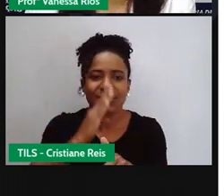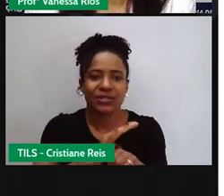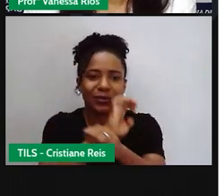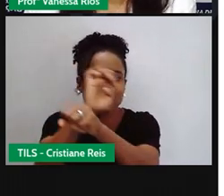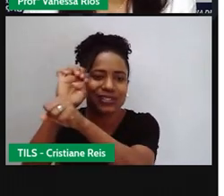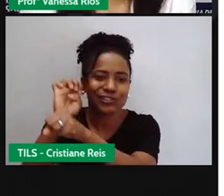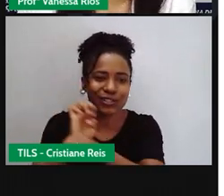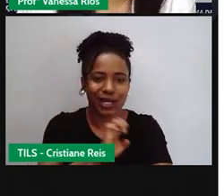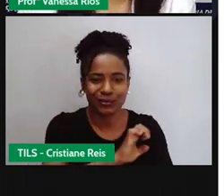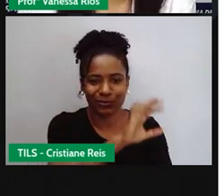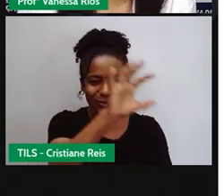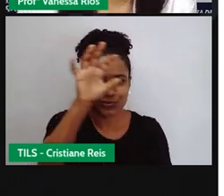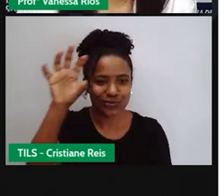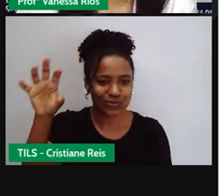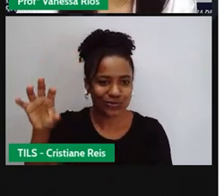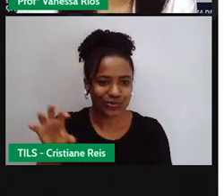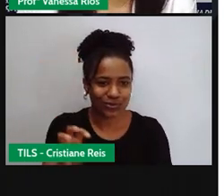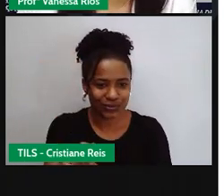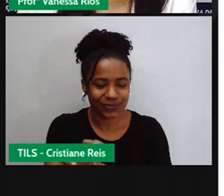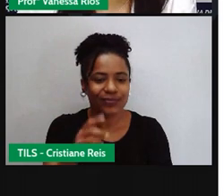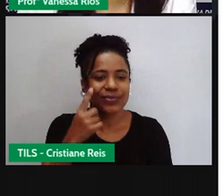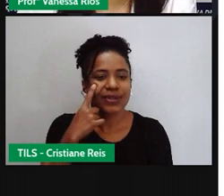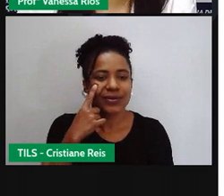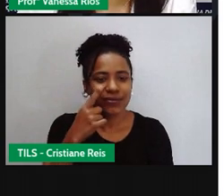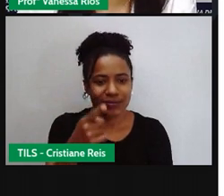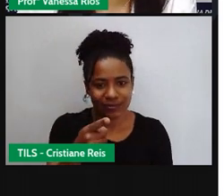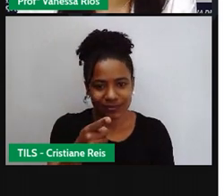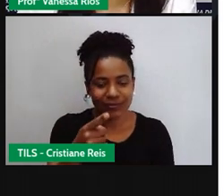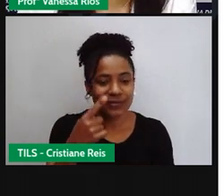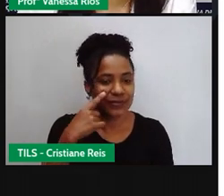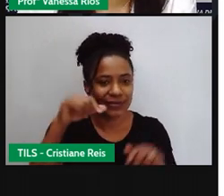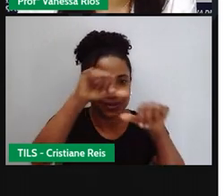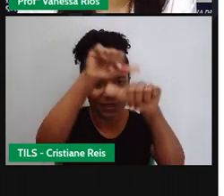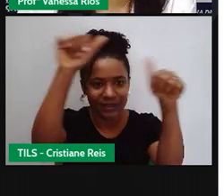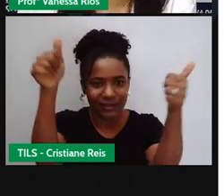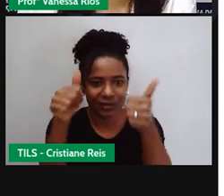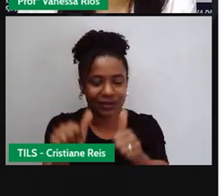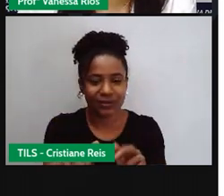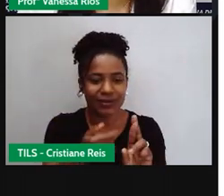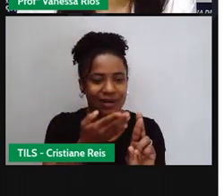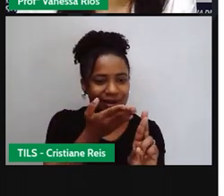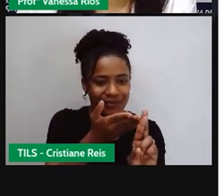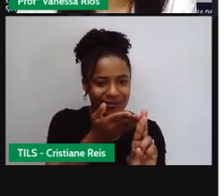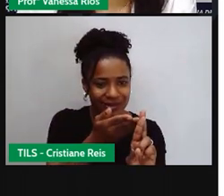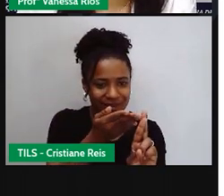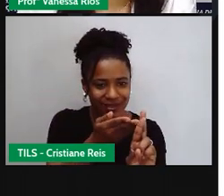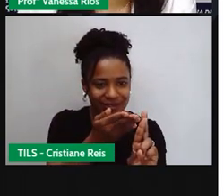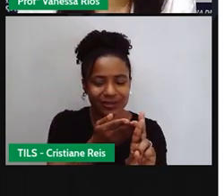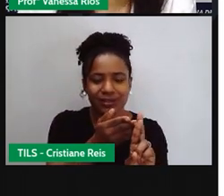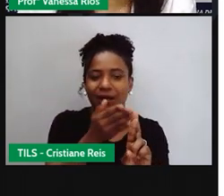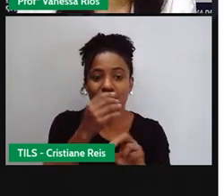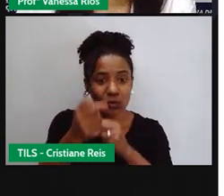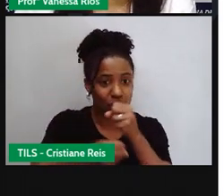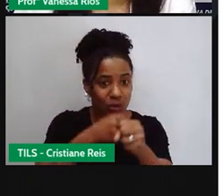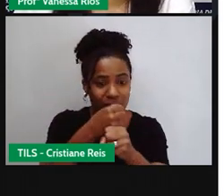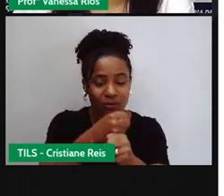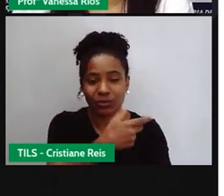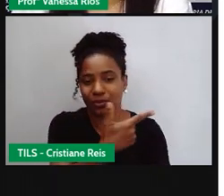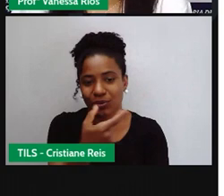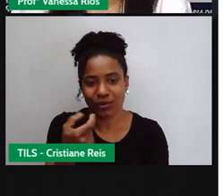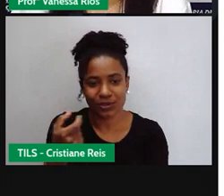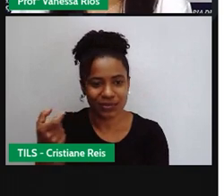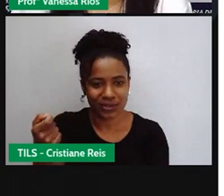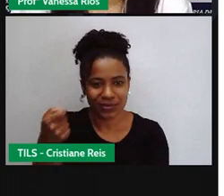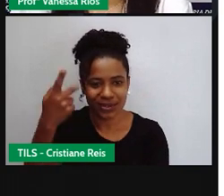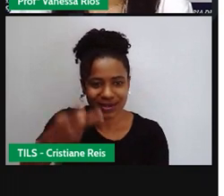de ar. Esse mapa foi tirado aqui do Atlas solarimétrico do Brasil no ano de 2000. e a